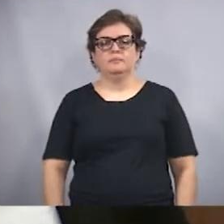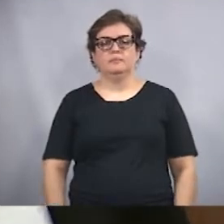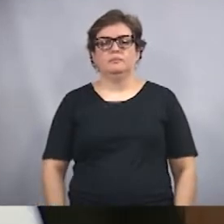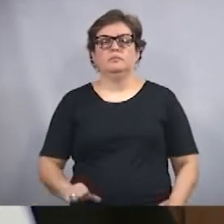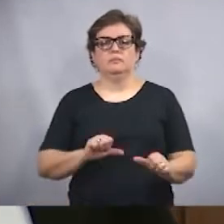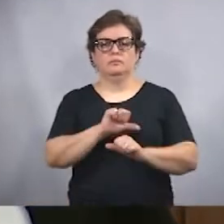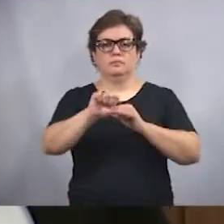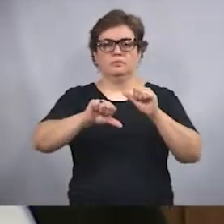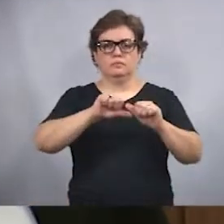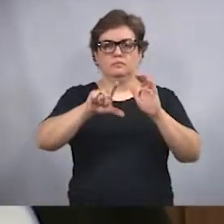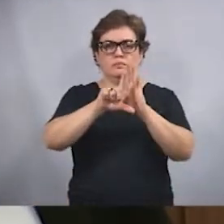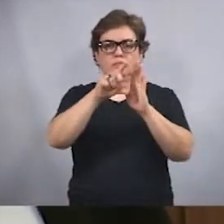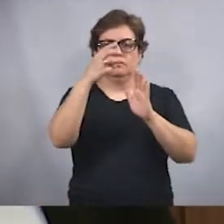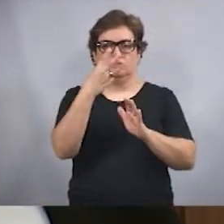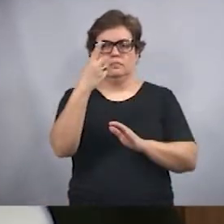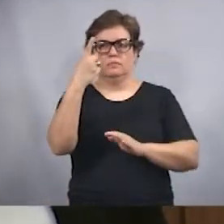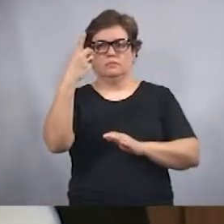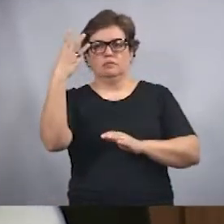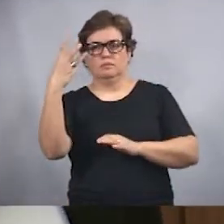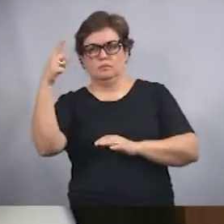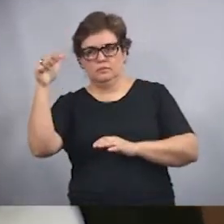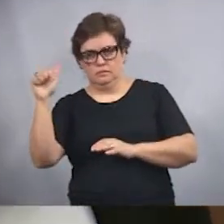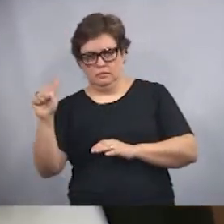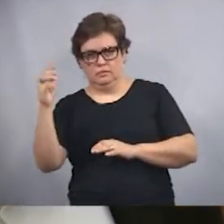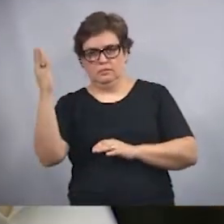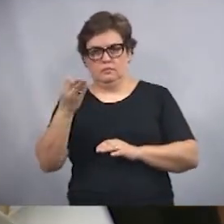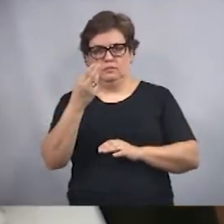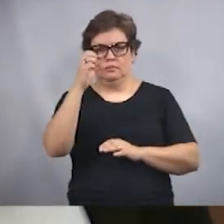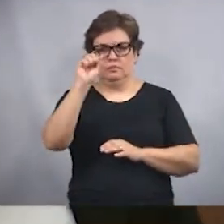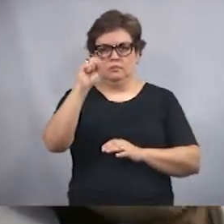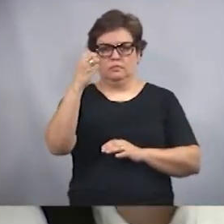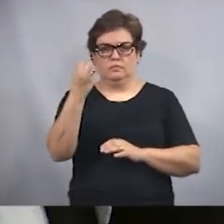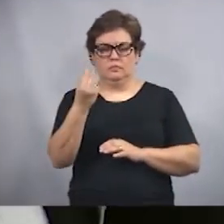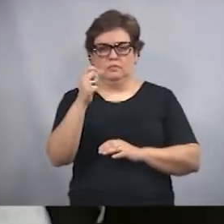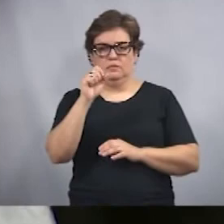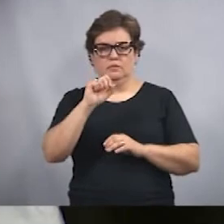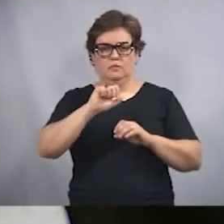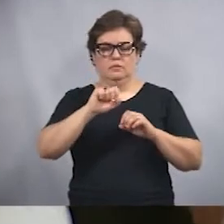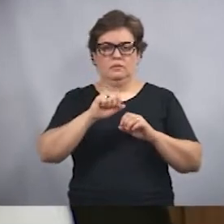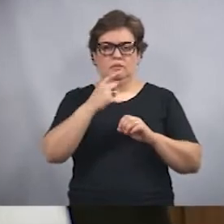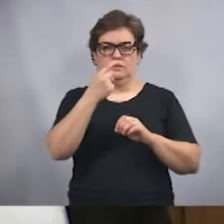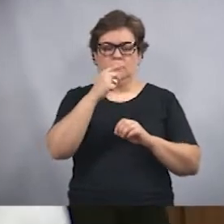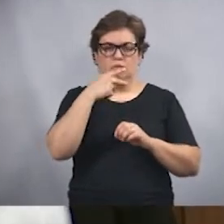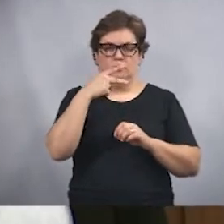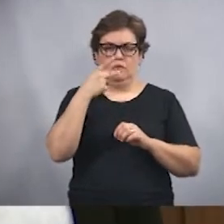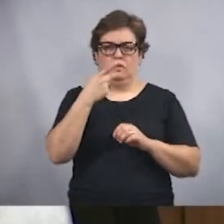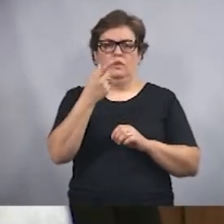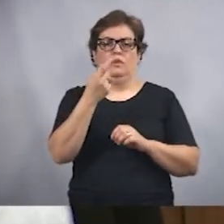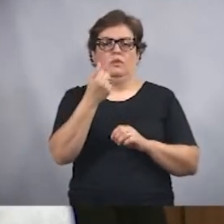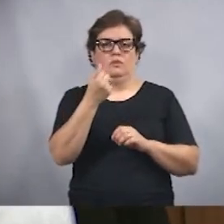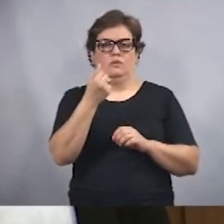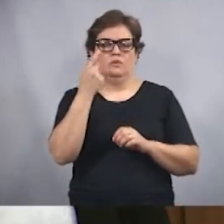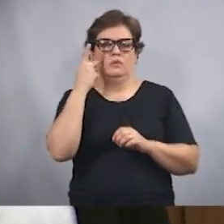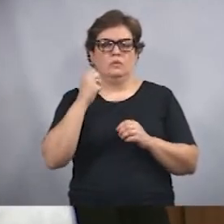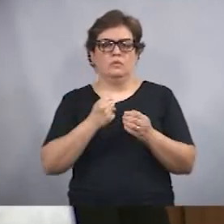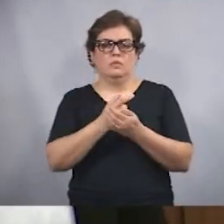Em discussão única, o parecer da Comissão de Justiça e Redação, exarado na correspondência número